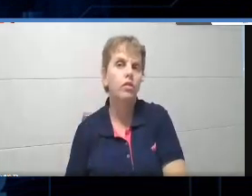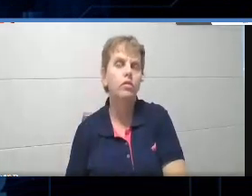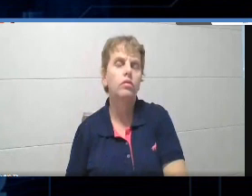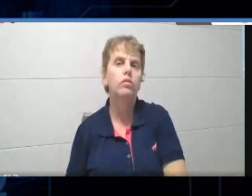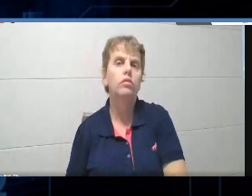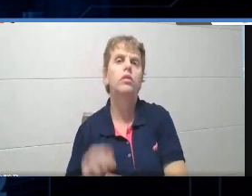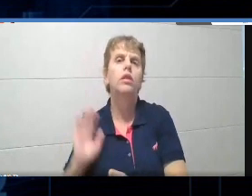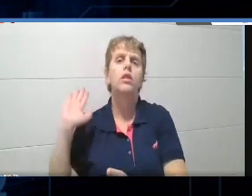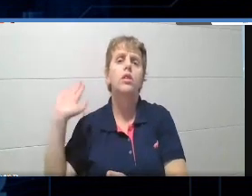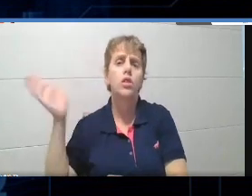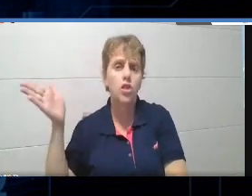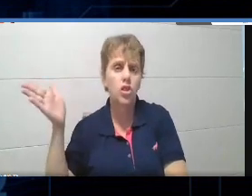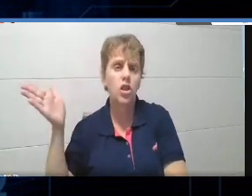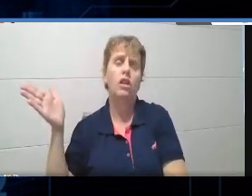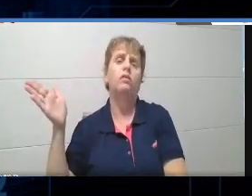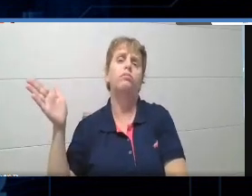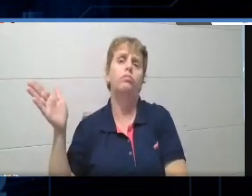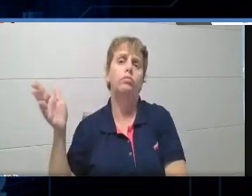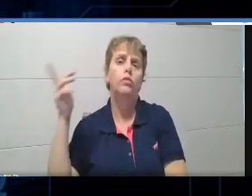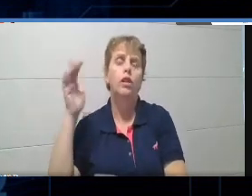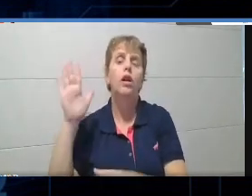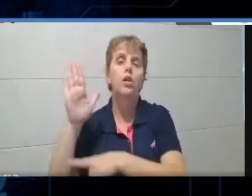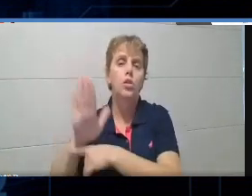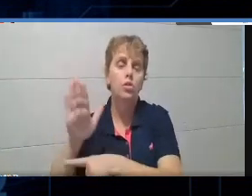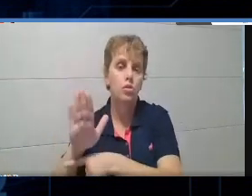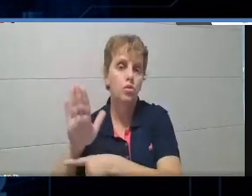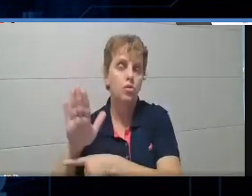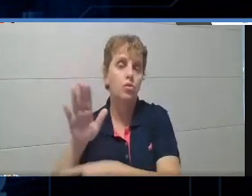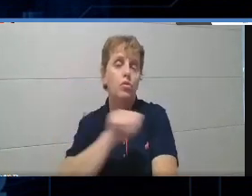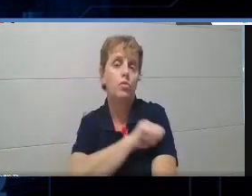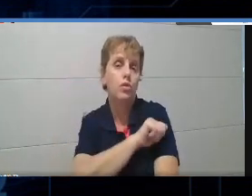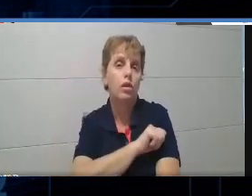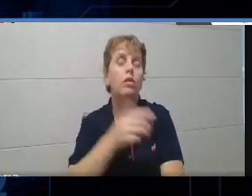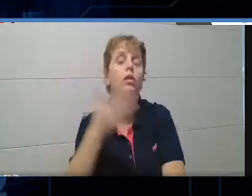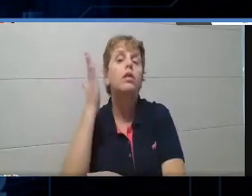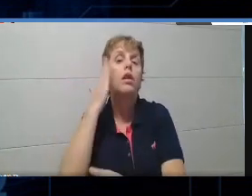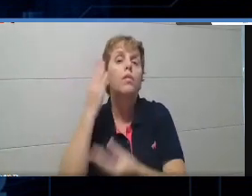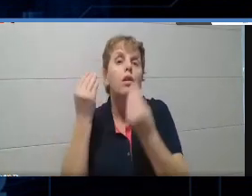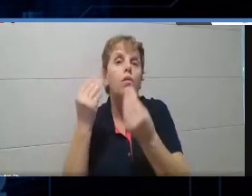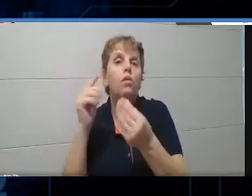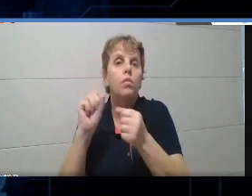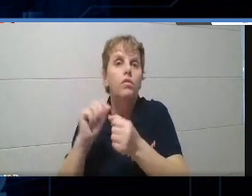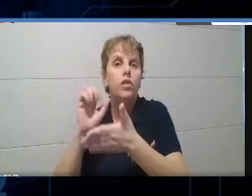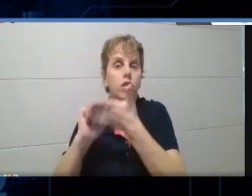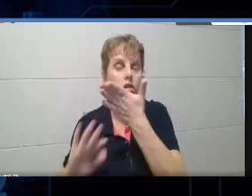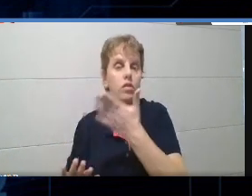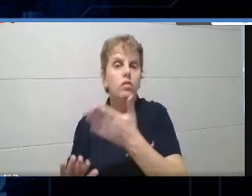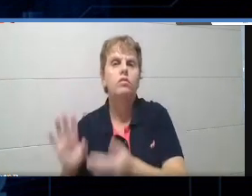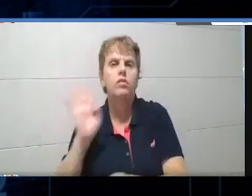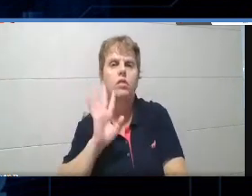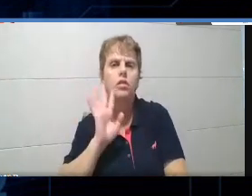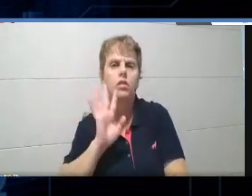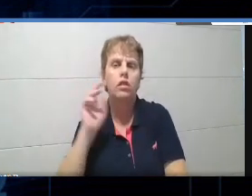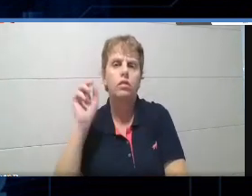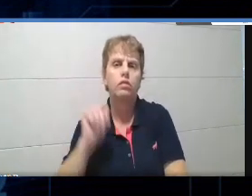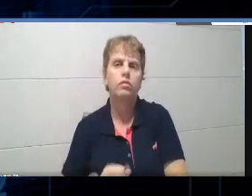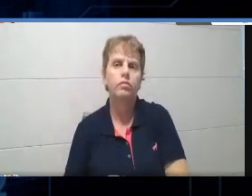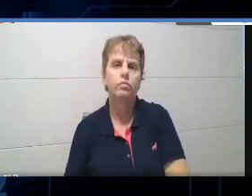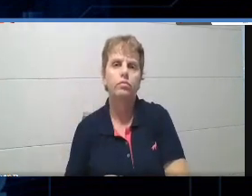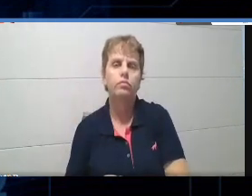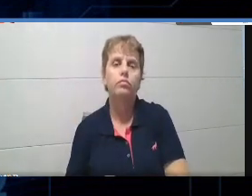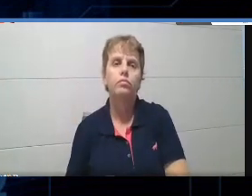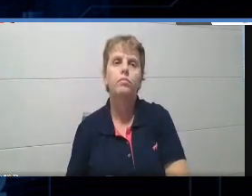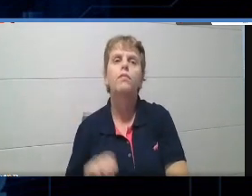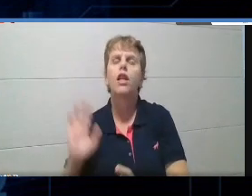virou uma instrução, pra eles saberem como fazer, tá, que isso é bem legal, você já dar os